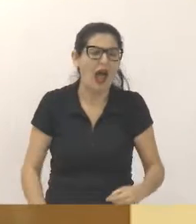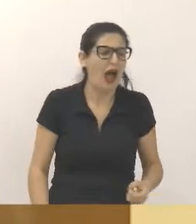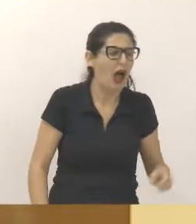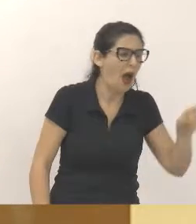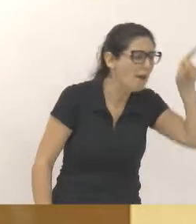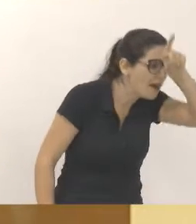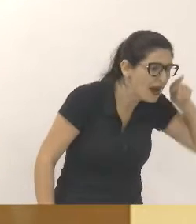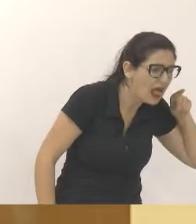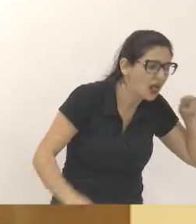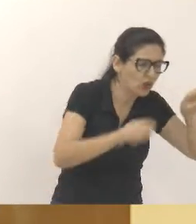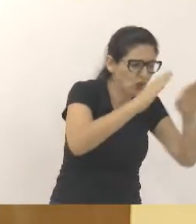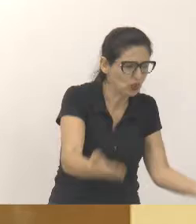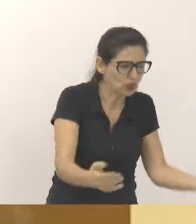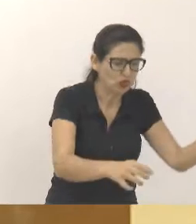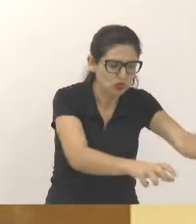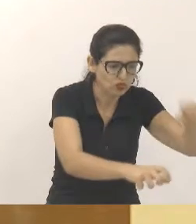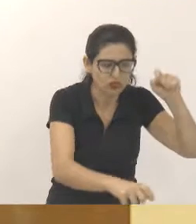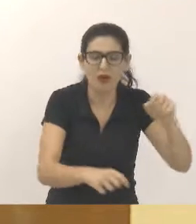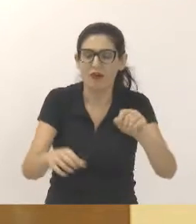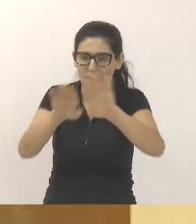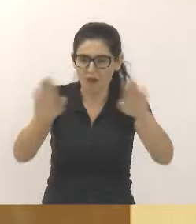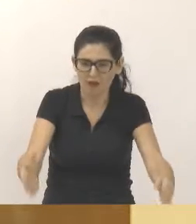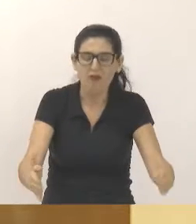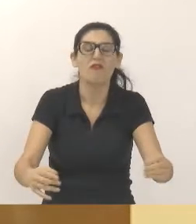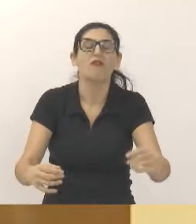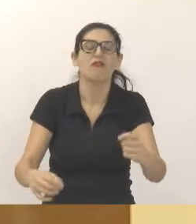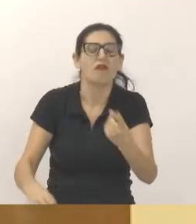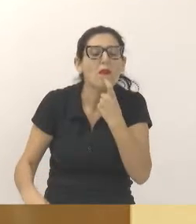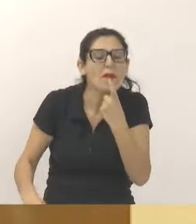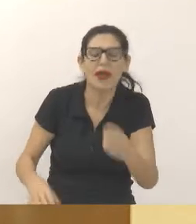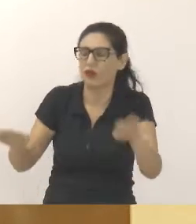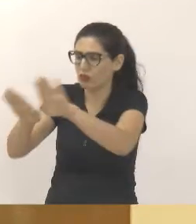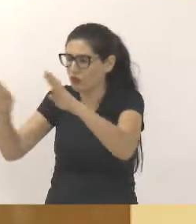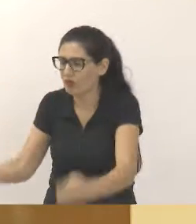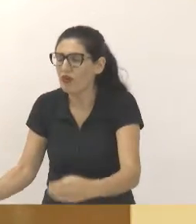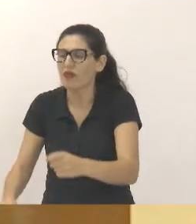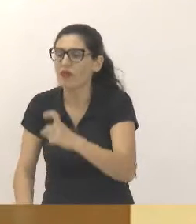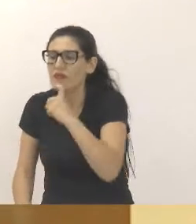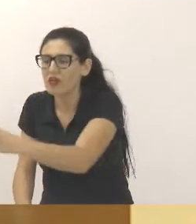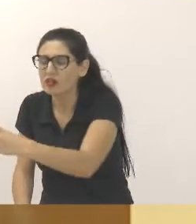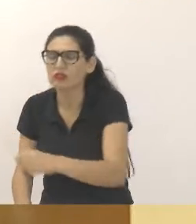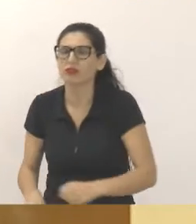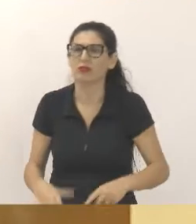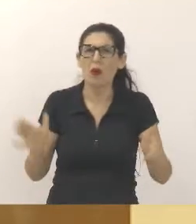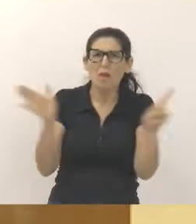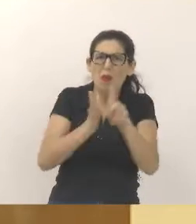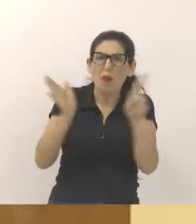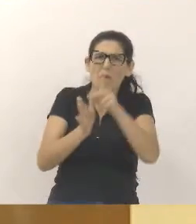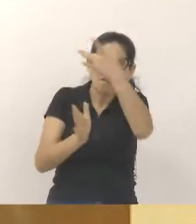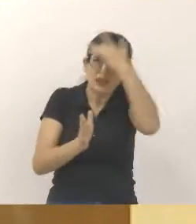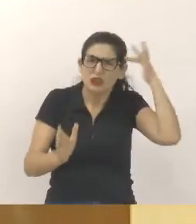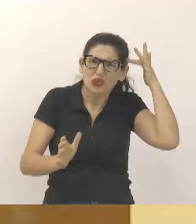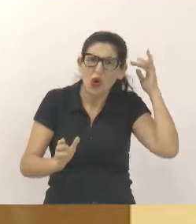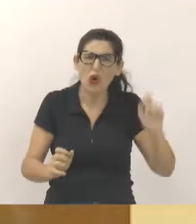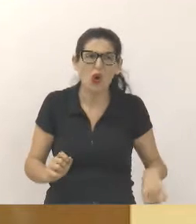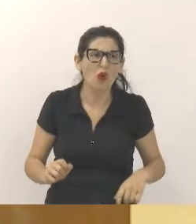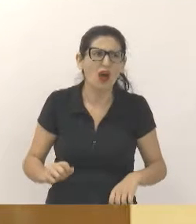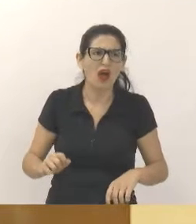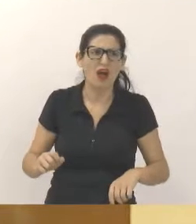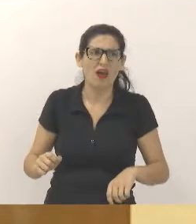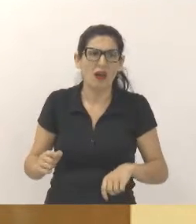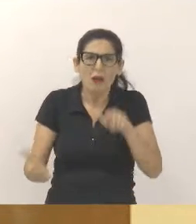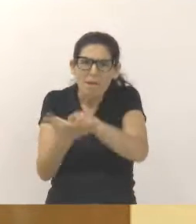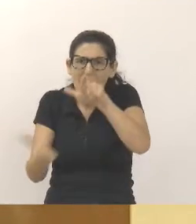guarda fazendo isso, mas eu vi o próprio usuário colocando a sua ficha na caixinha de medicação.